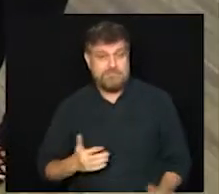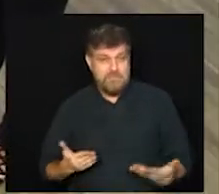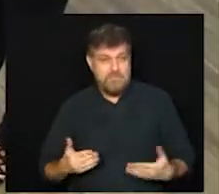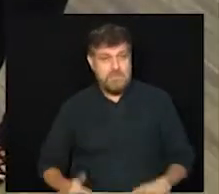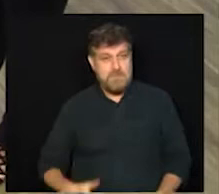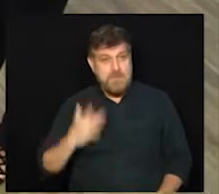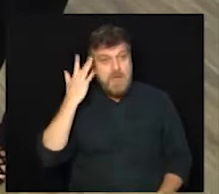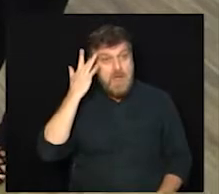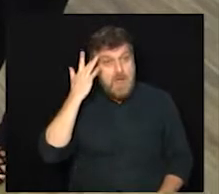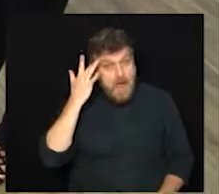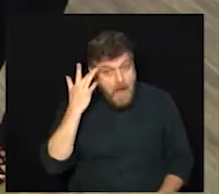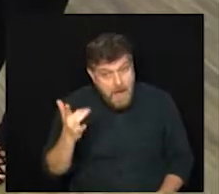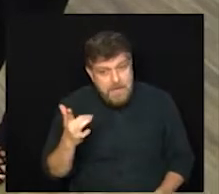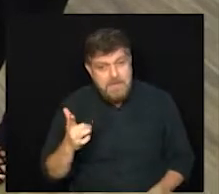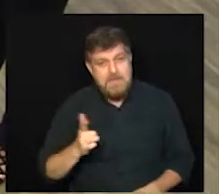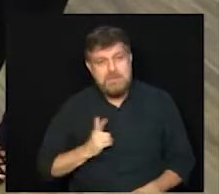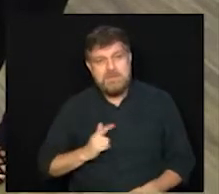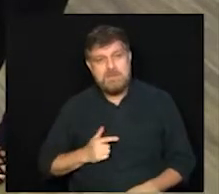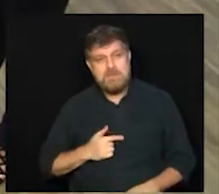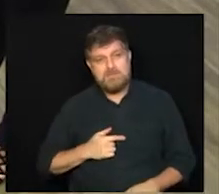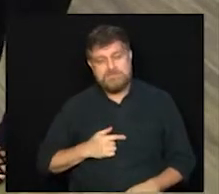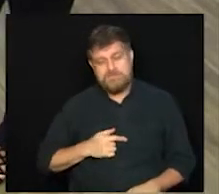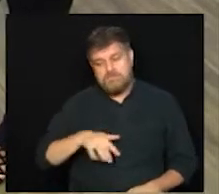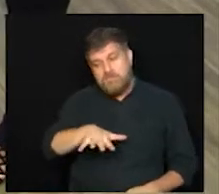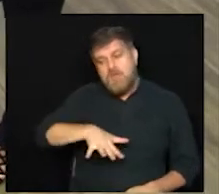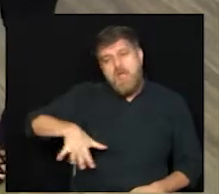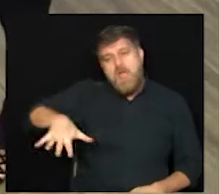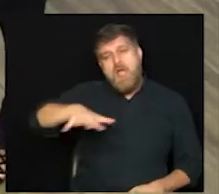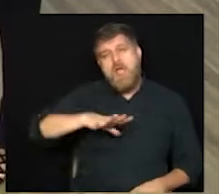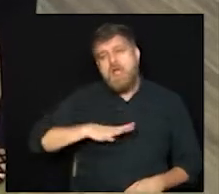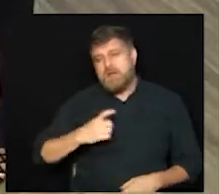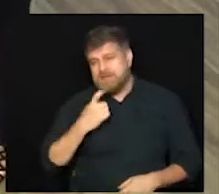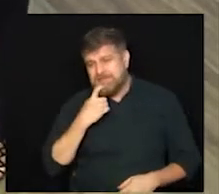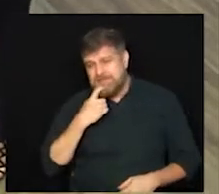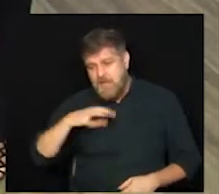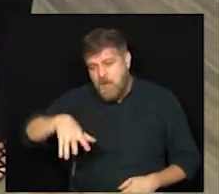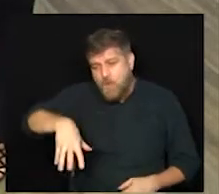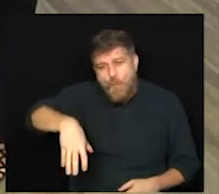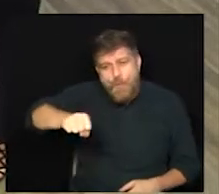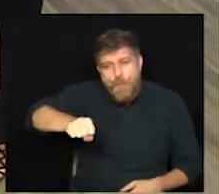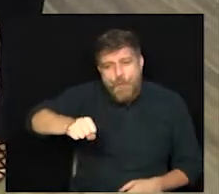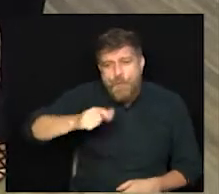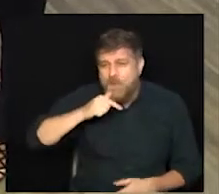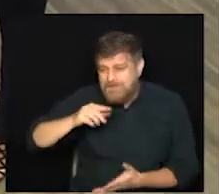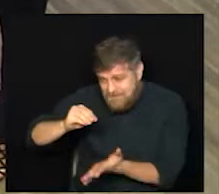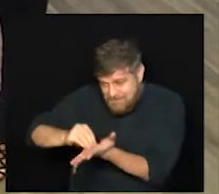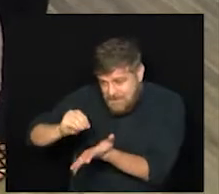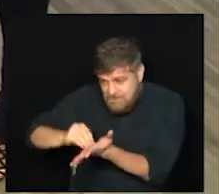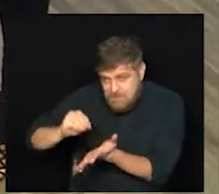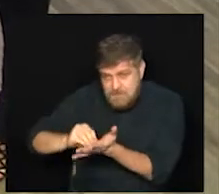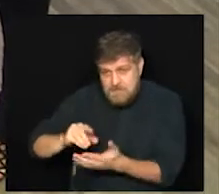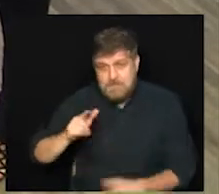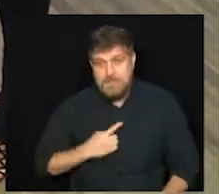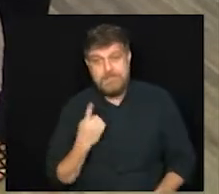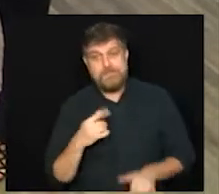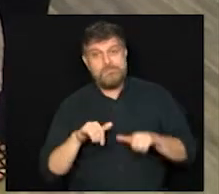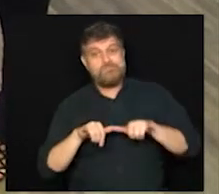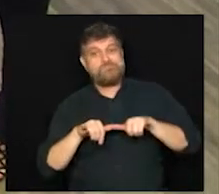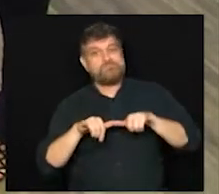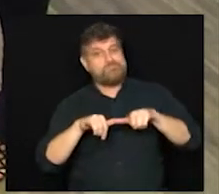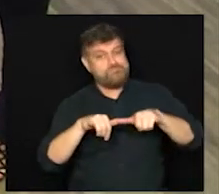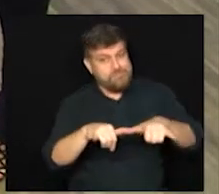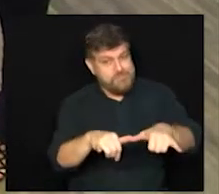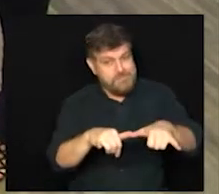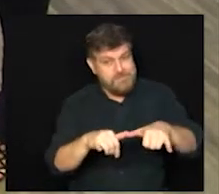amanhã alguma região de Campinas vai ficar sem água, inclusive um supermercado,